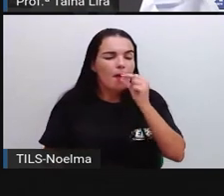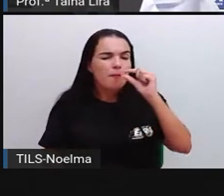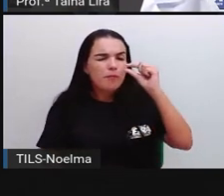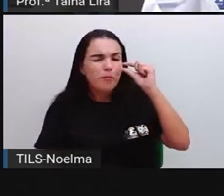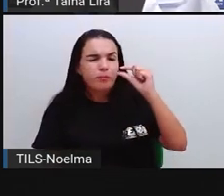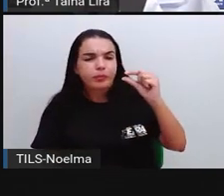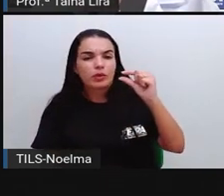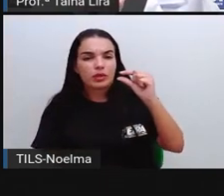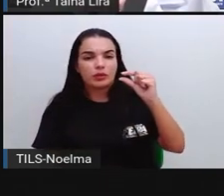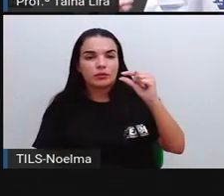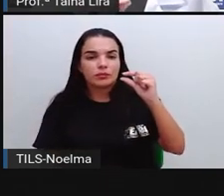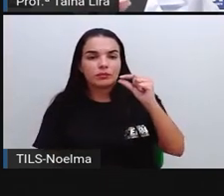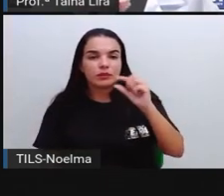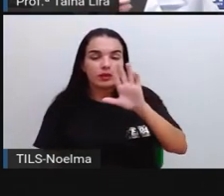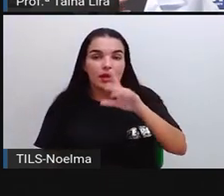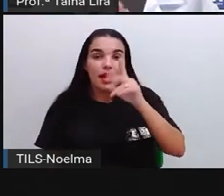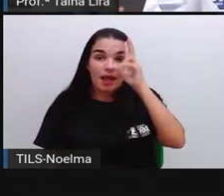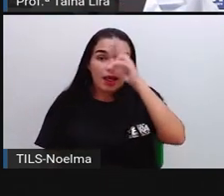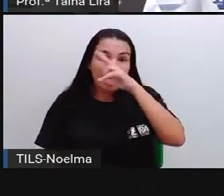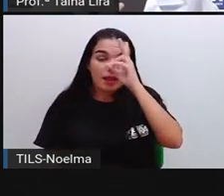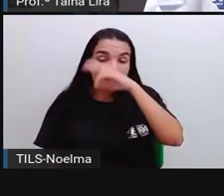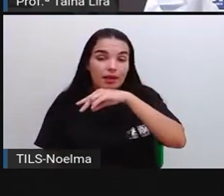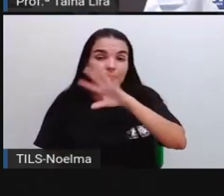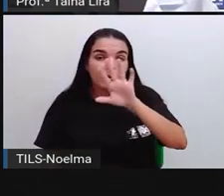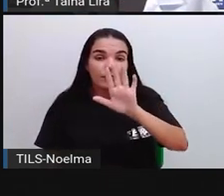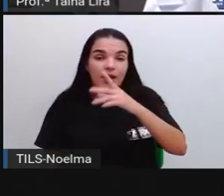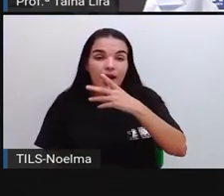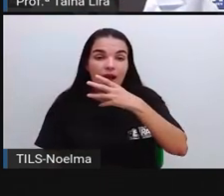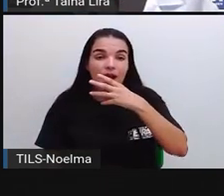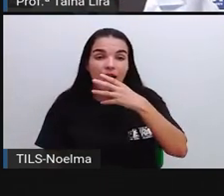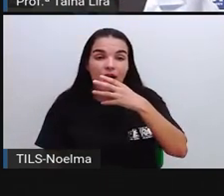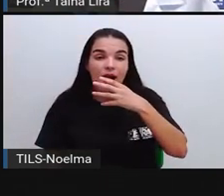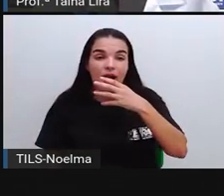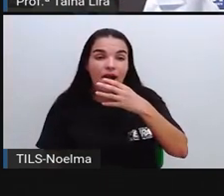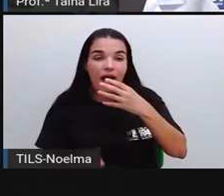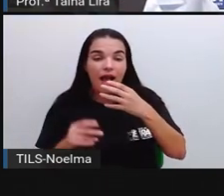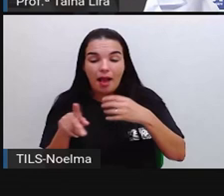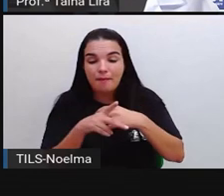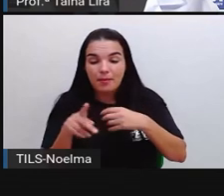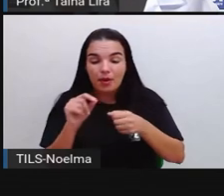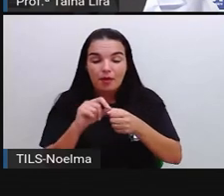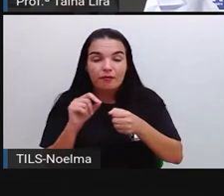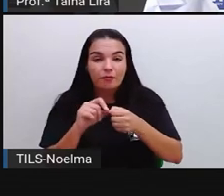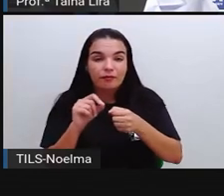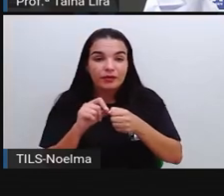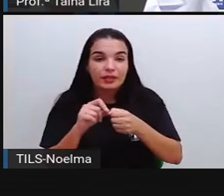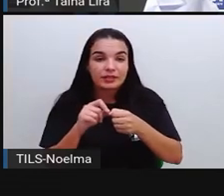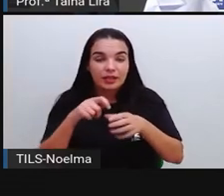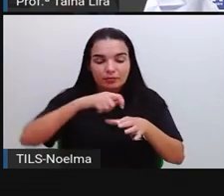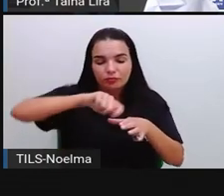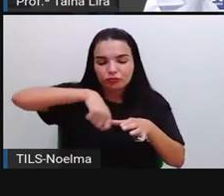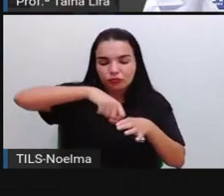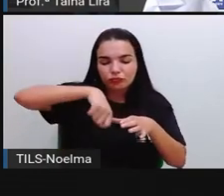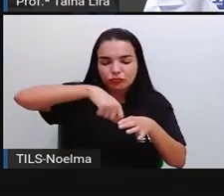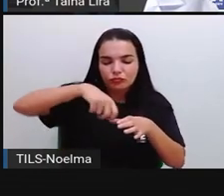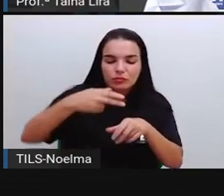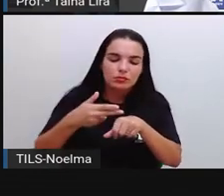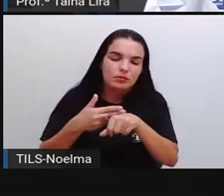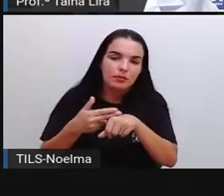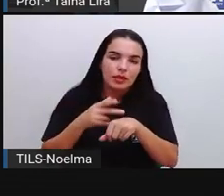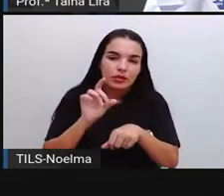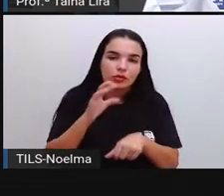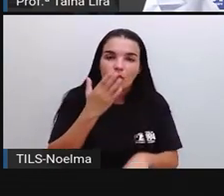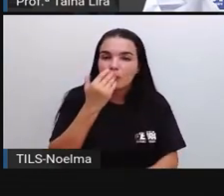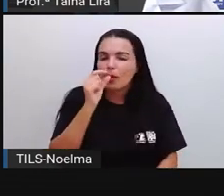tá? Lembram que a pró fez uma aula aqui que a pró fez uns brigadeiros? Eu comi aquele pedacinho pra experimentar pra